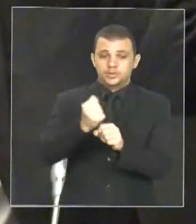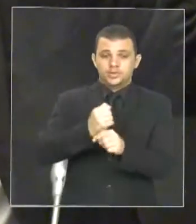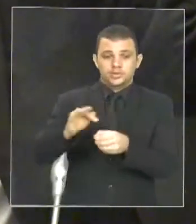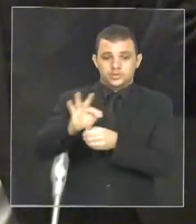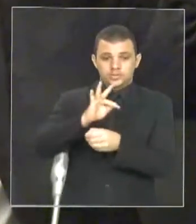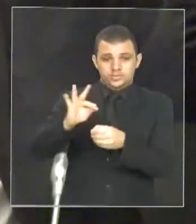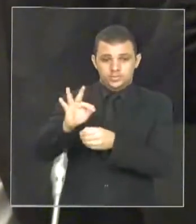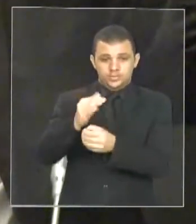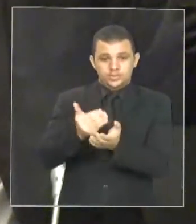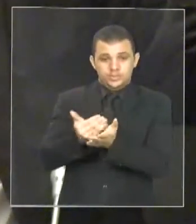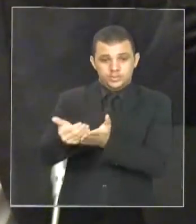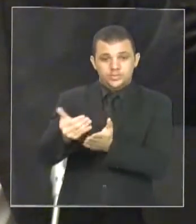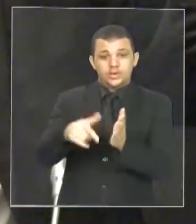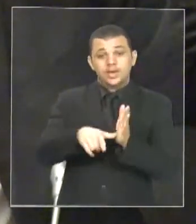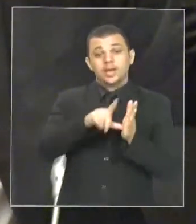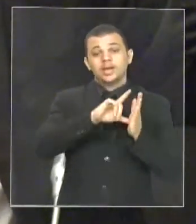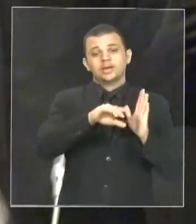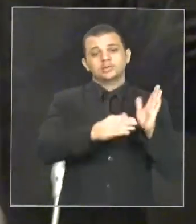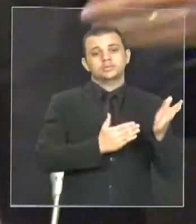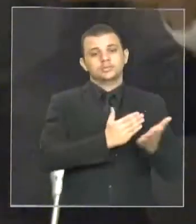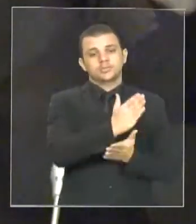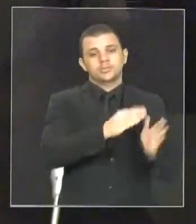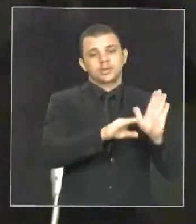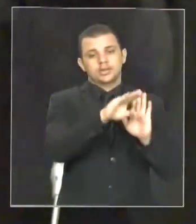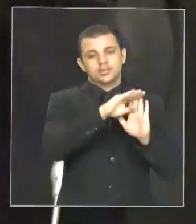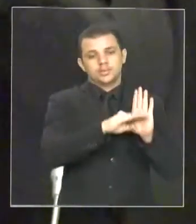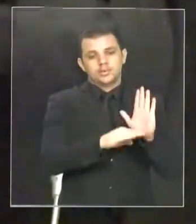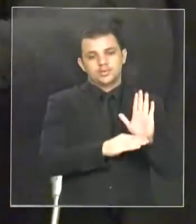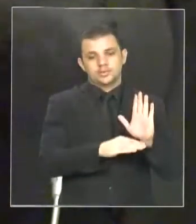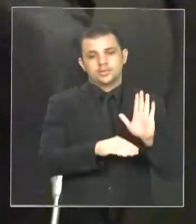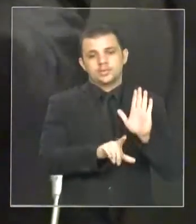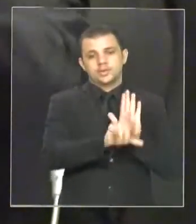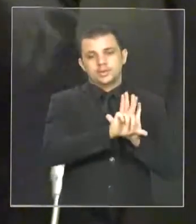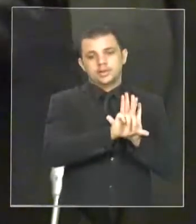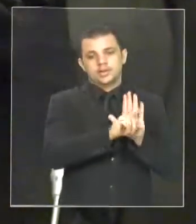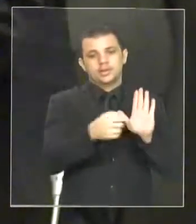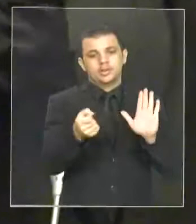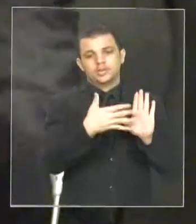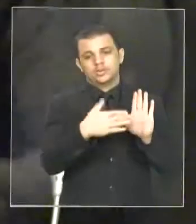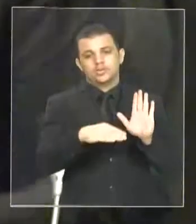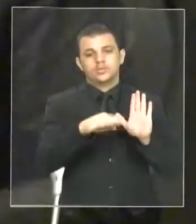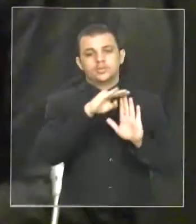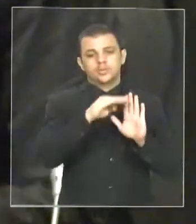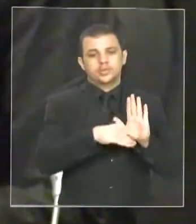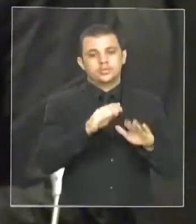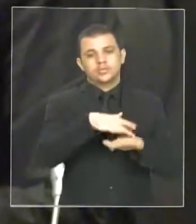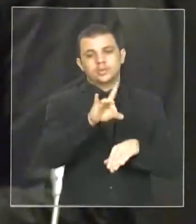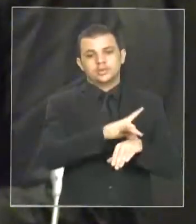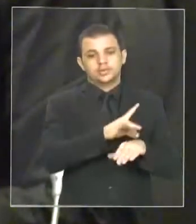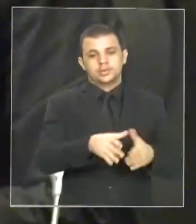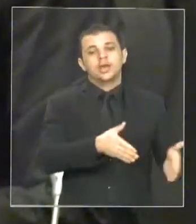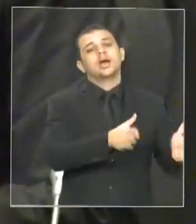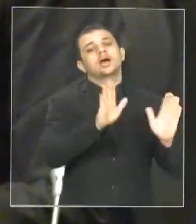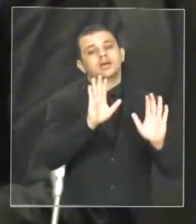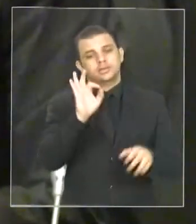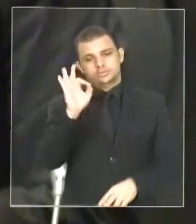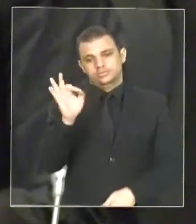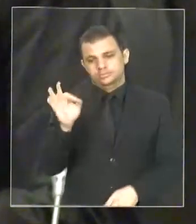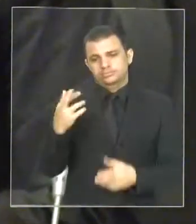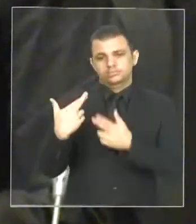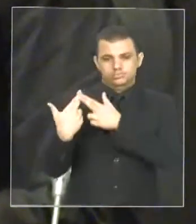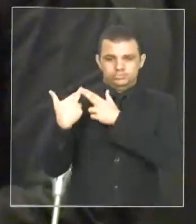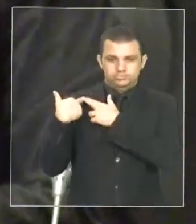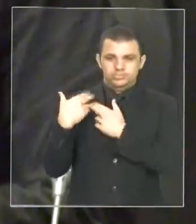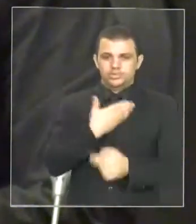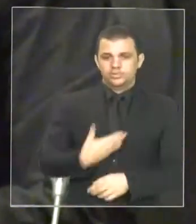aprovação da lei do Mais Asfalto. E por isso a parte de drenagem, meio fio e sarjeta foi feita pelo governo do estado. A pergunta que